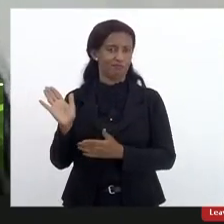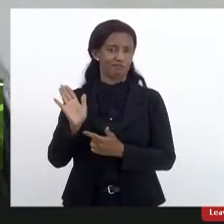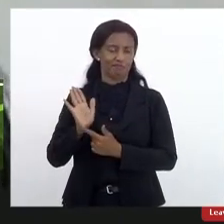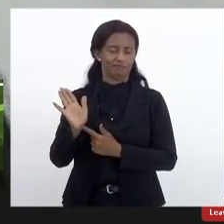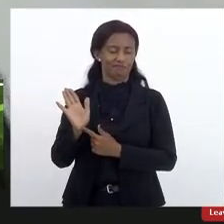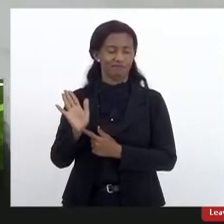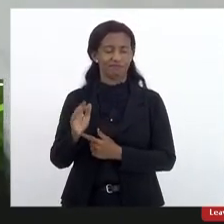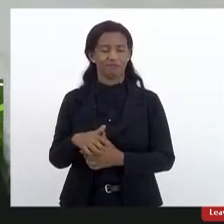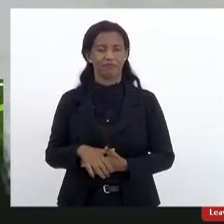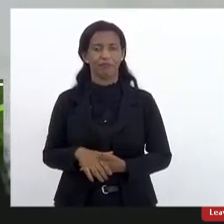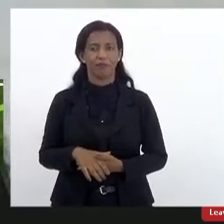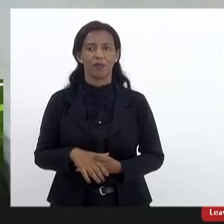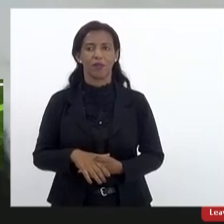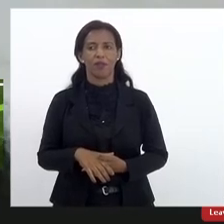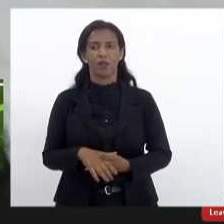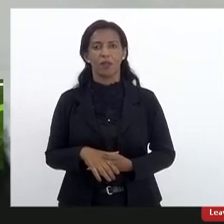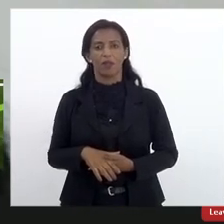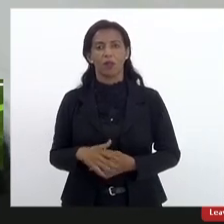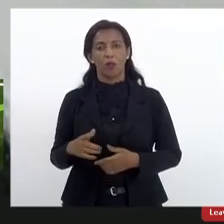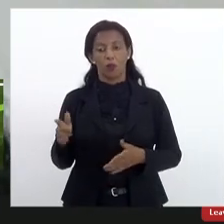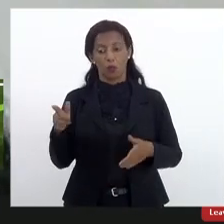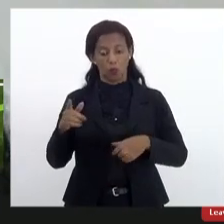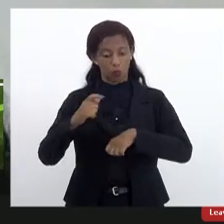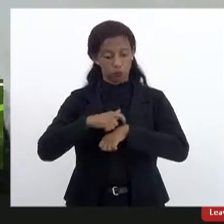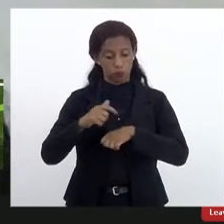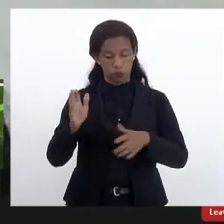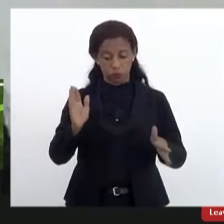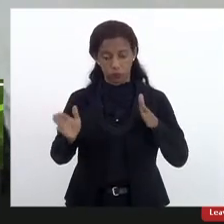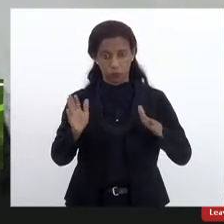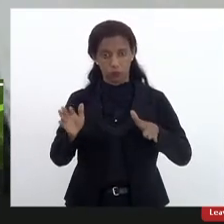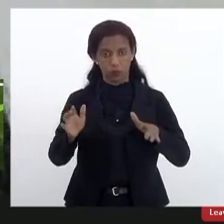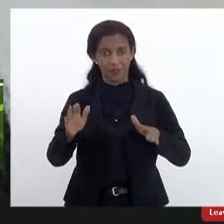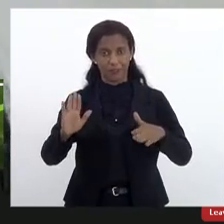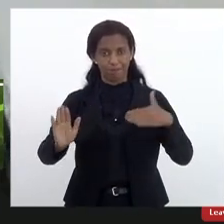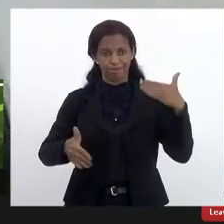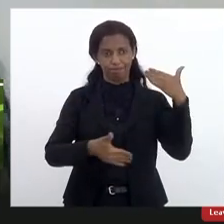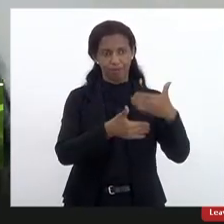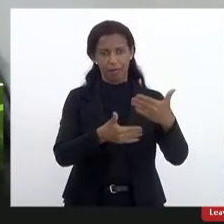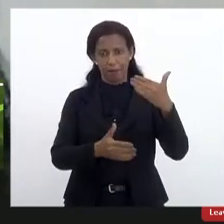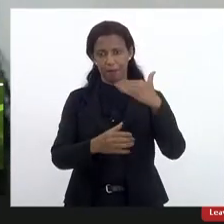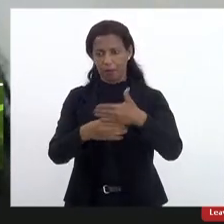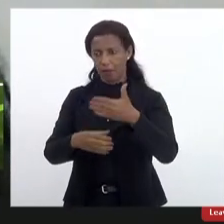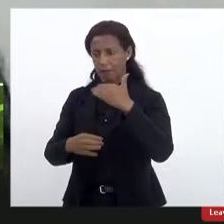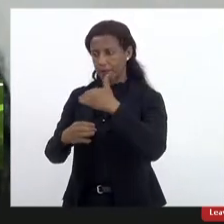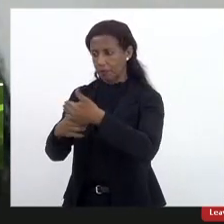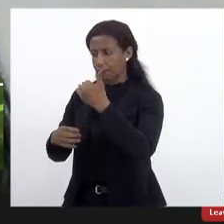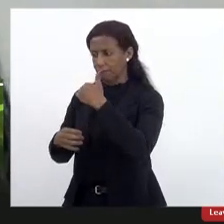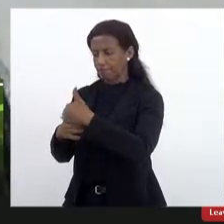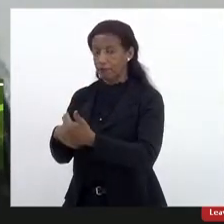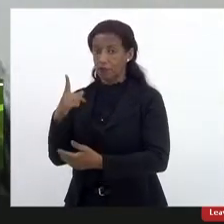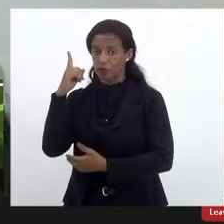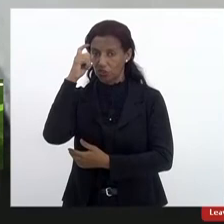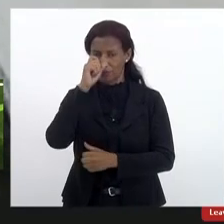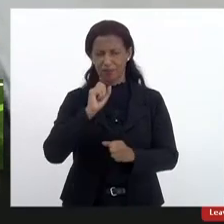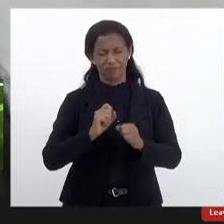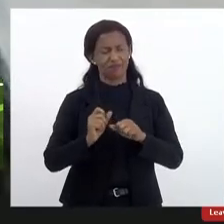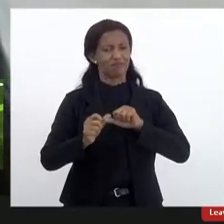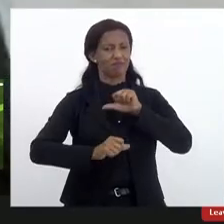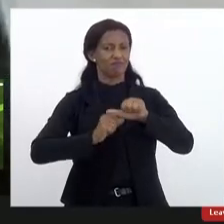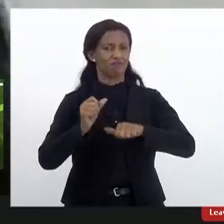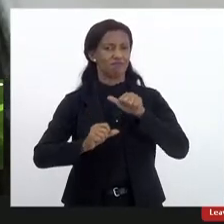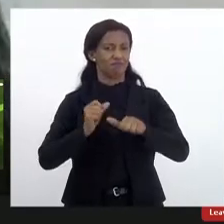período total de lockdown então é muito difícil se fazer uma transição